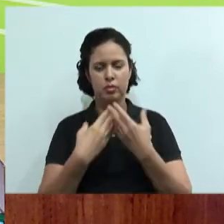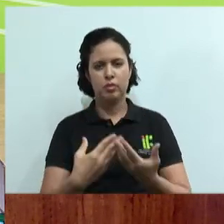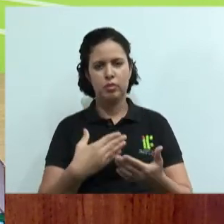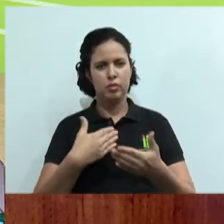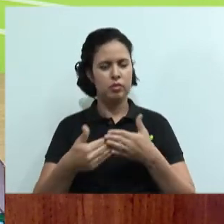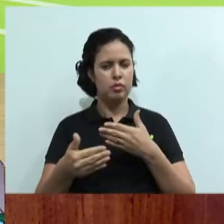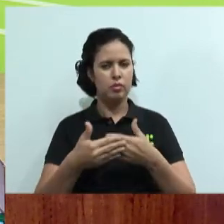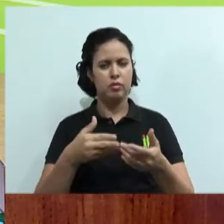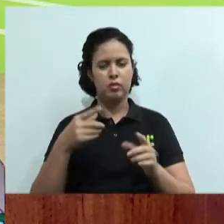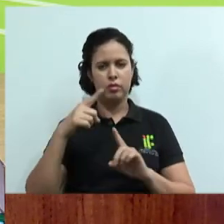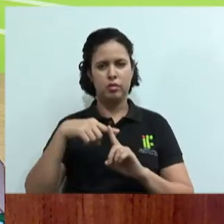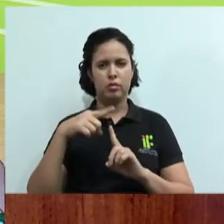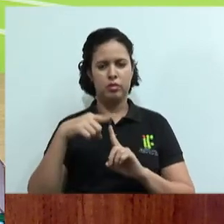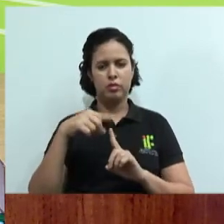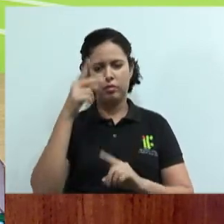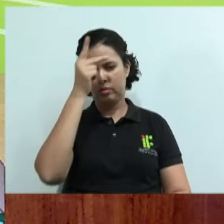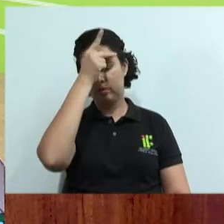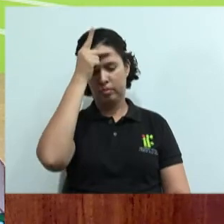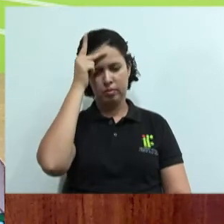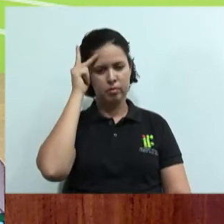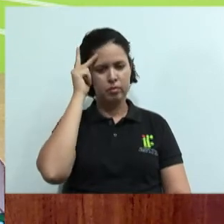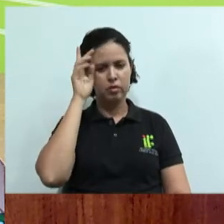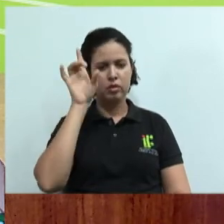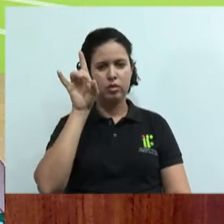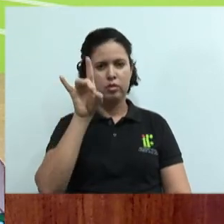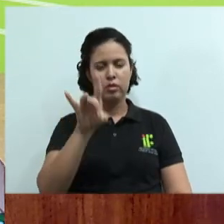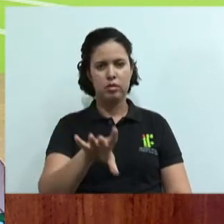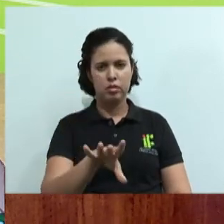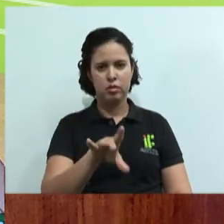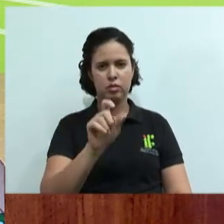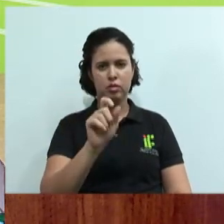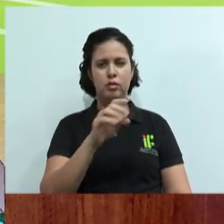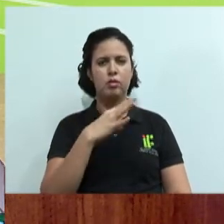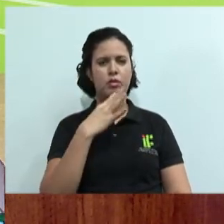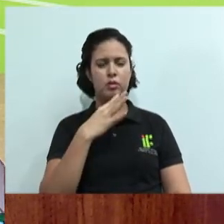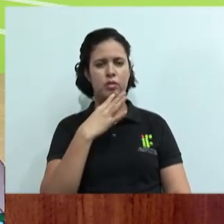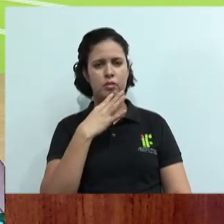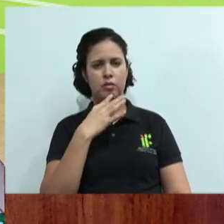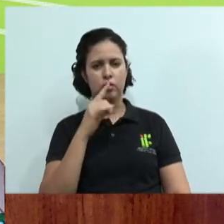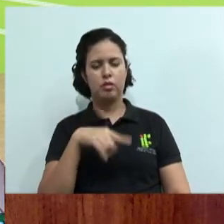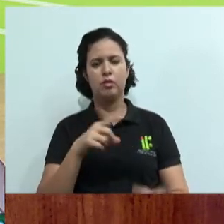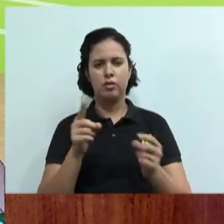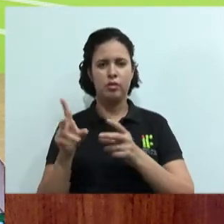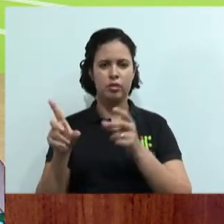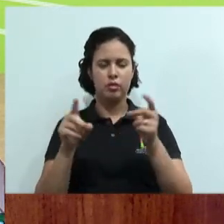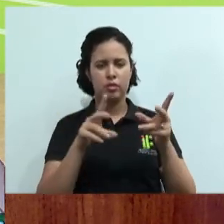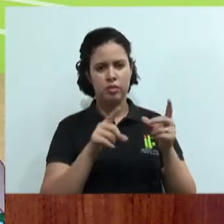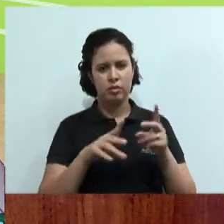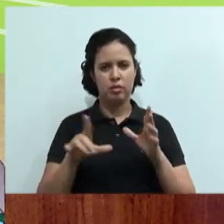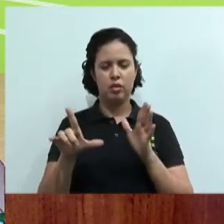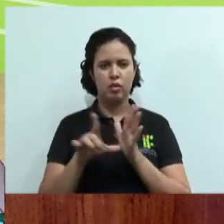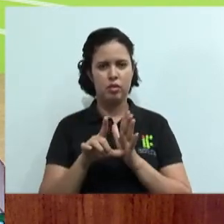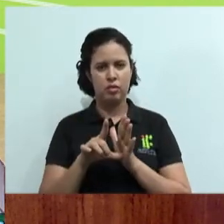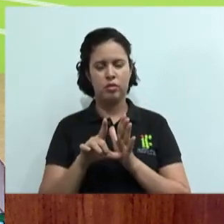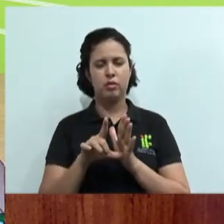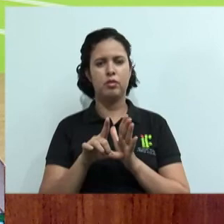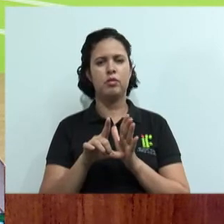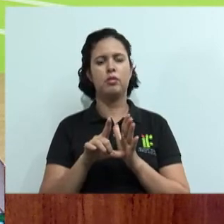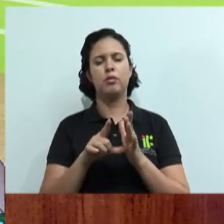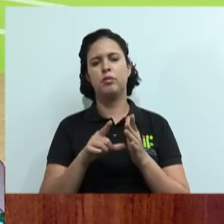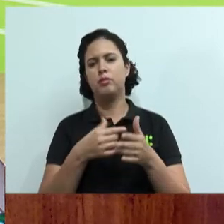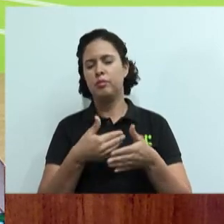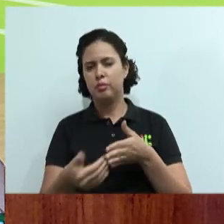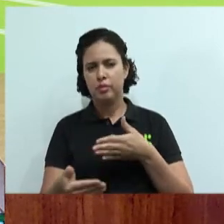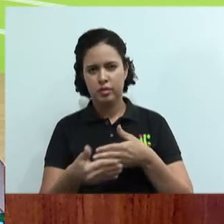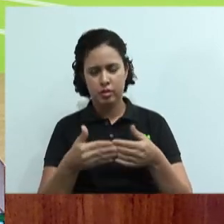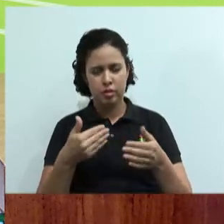pessoa. Ah, é meu amigo, não é? É só um conhecido, é o vendedor da loja, é o seu Francisco, é o seu José, lá da padaria.